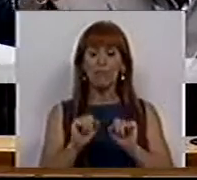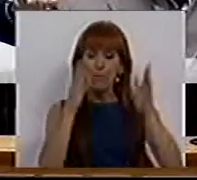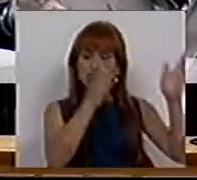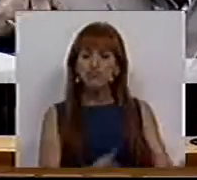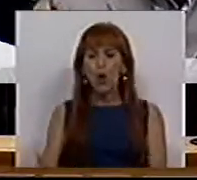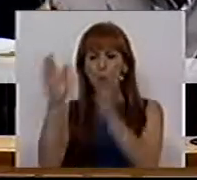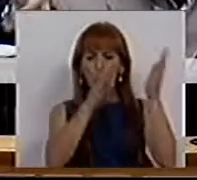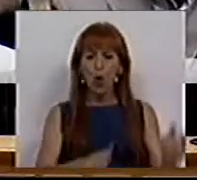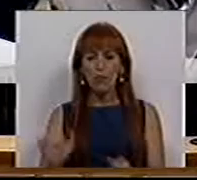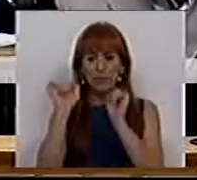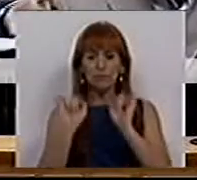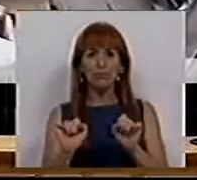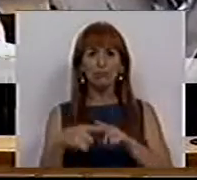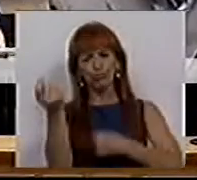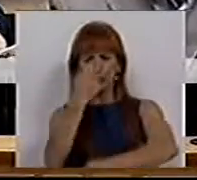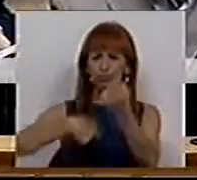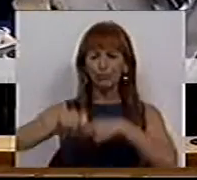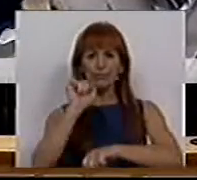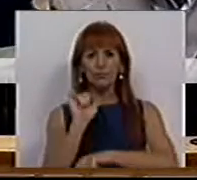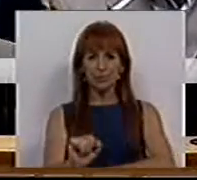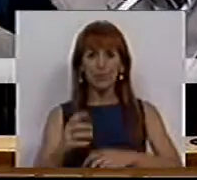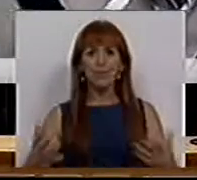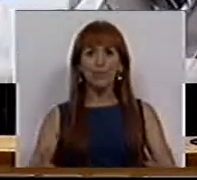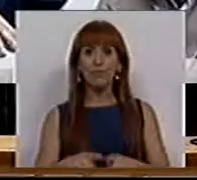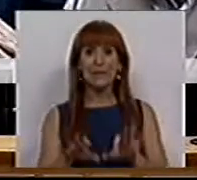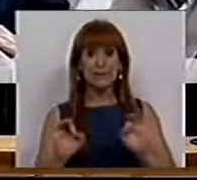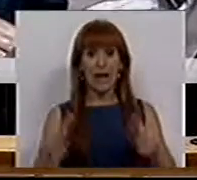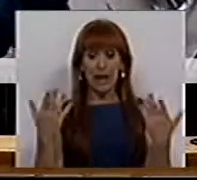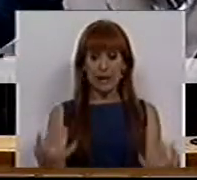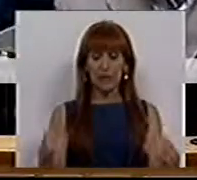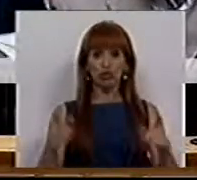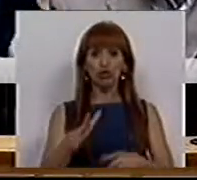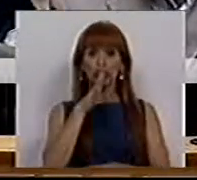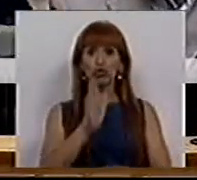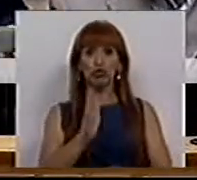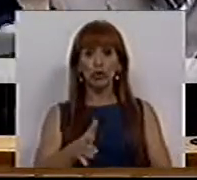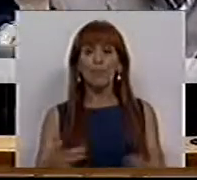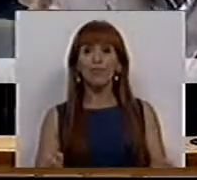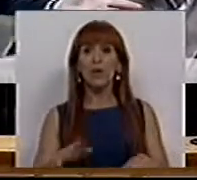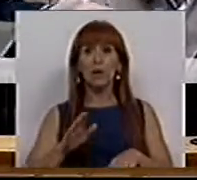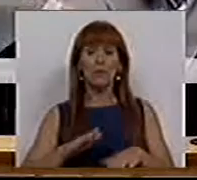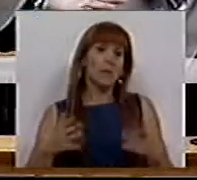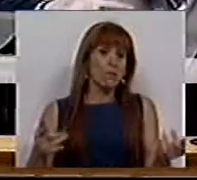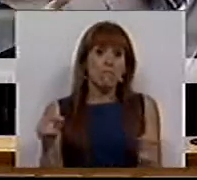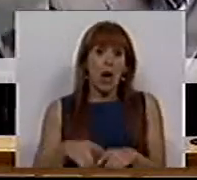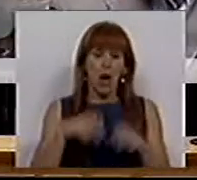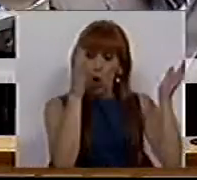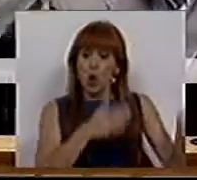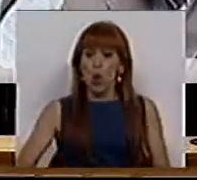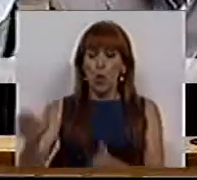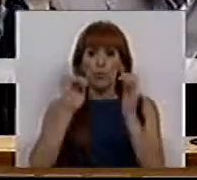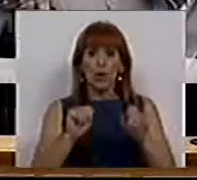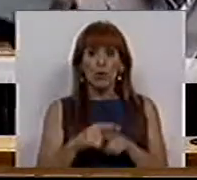produção e a sua comercialização. Como aqui também já foi dito, portanto, é uma produção